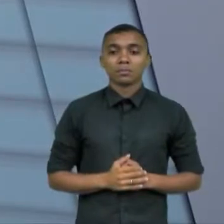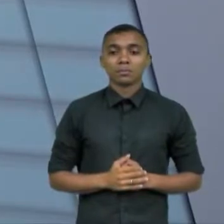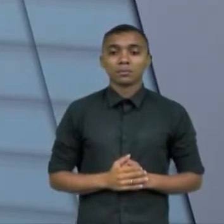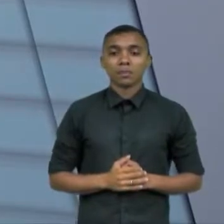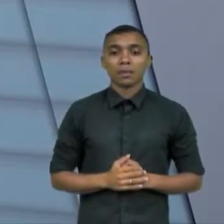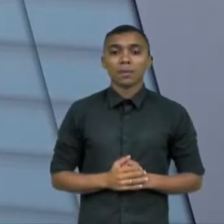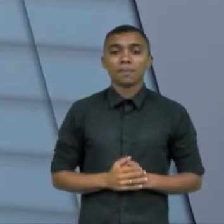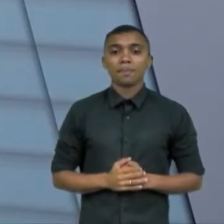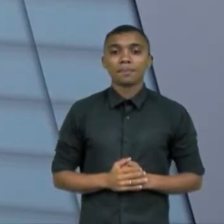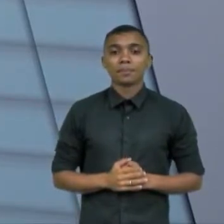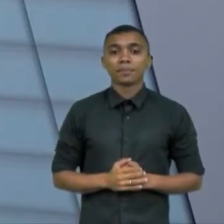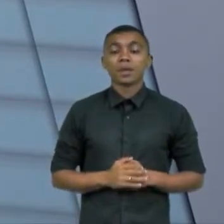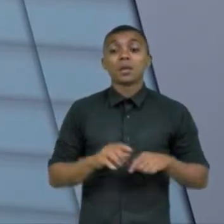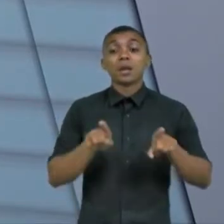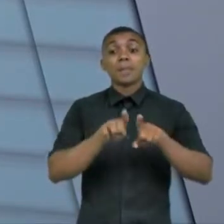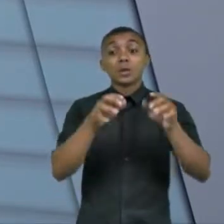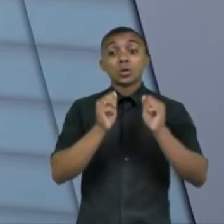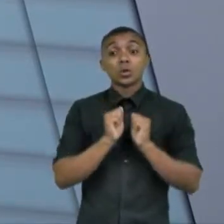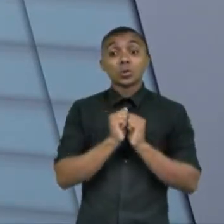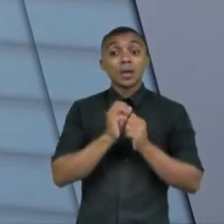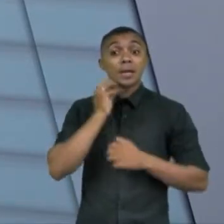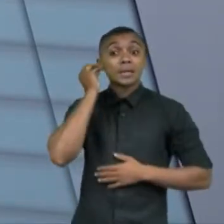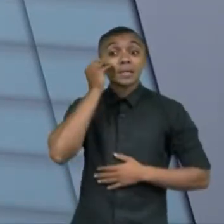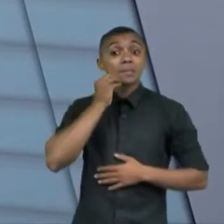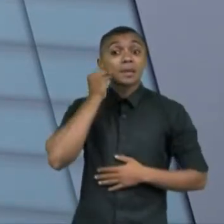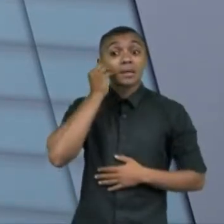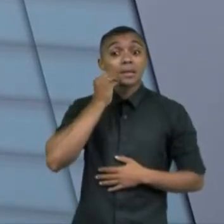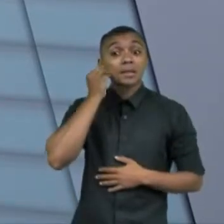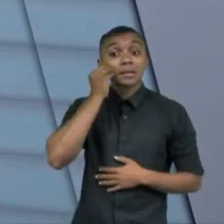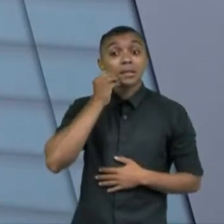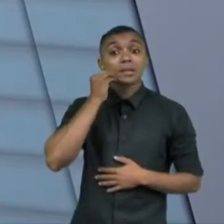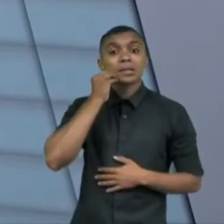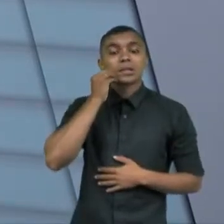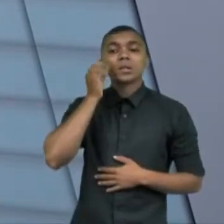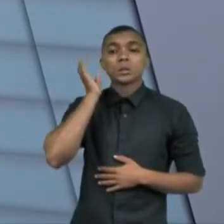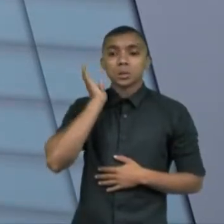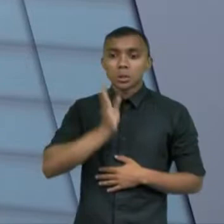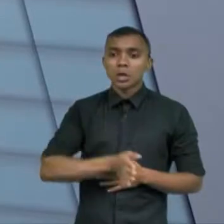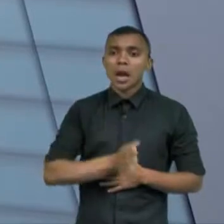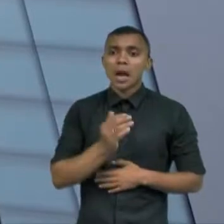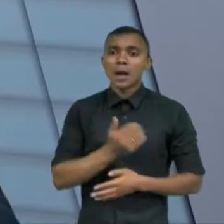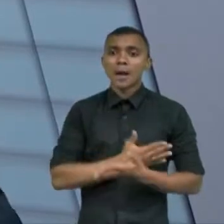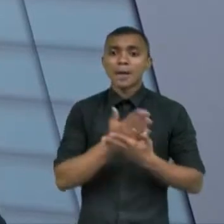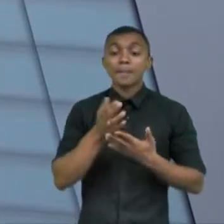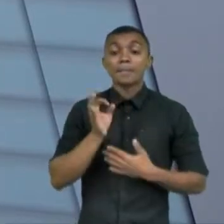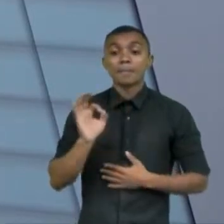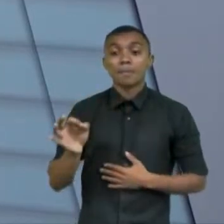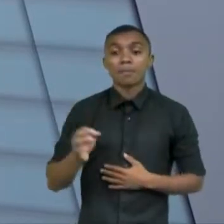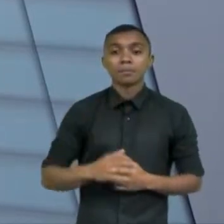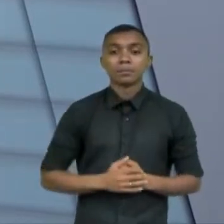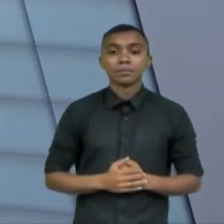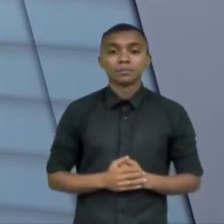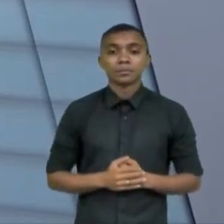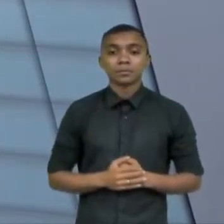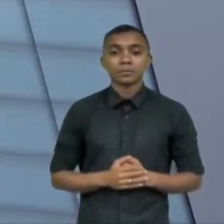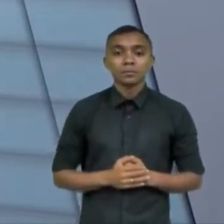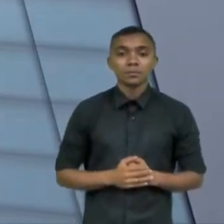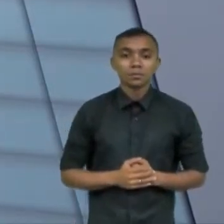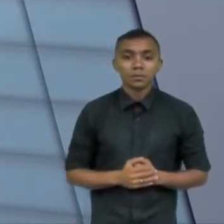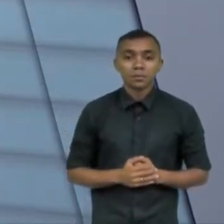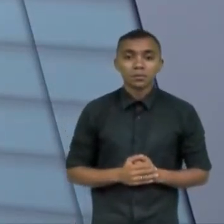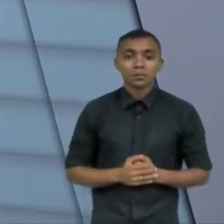conduzida por uma experiência que ela teve em casa tem em casa e da percussiência